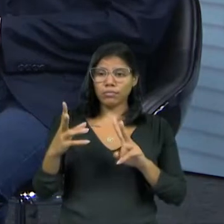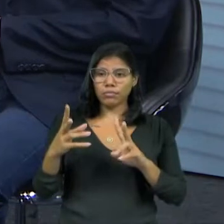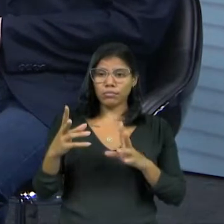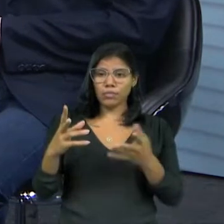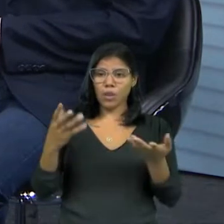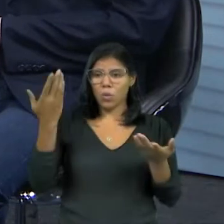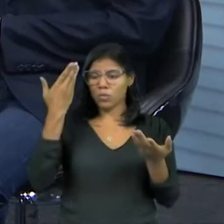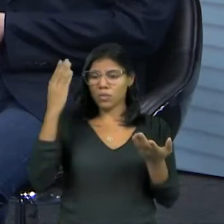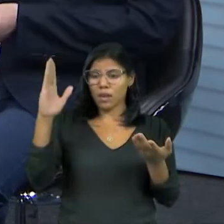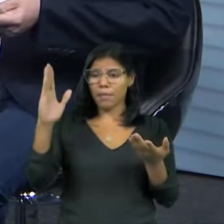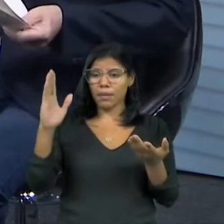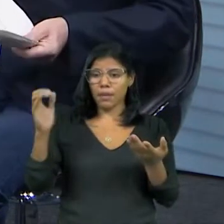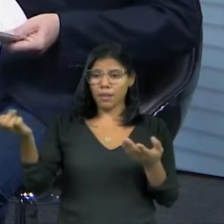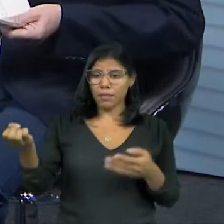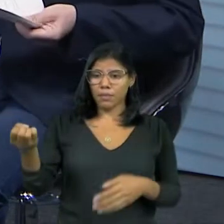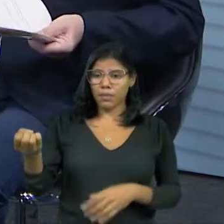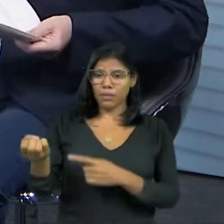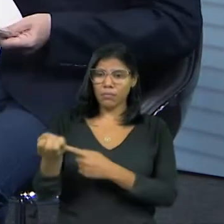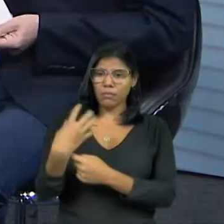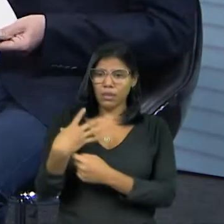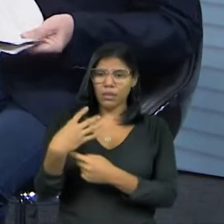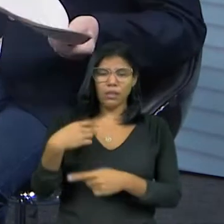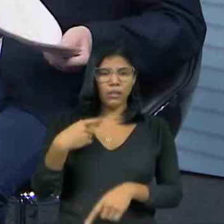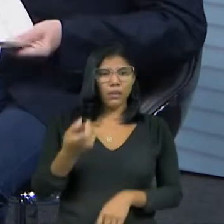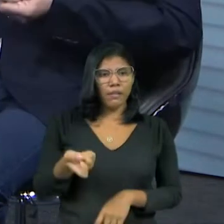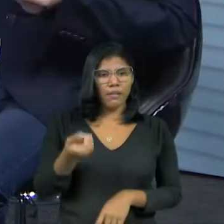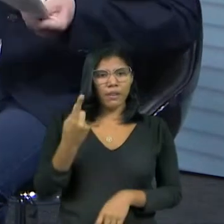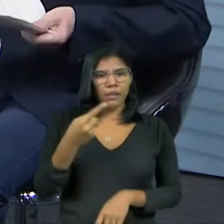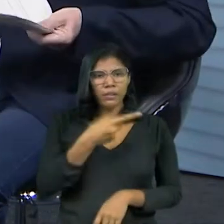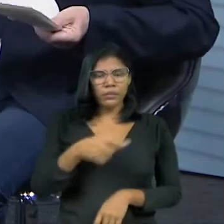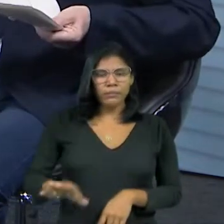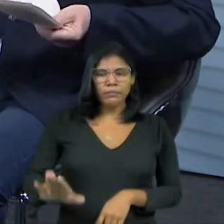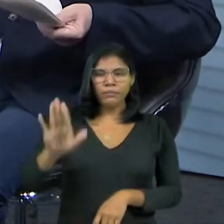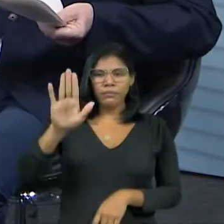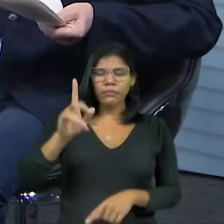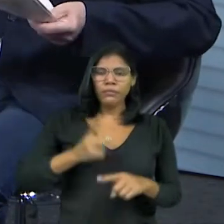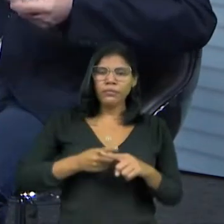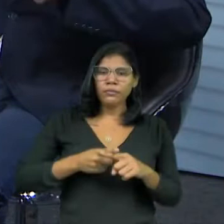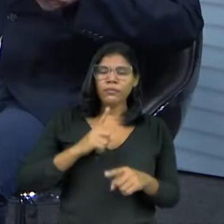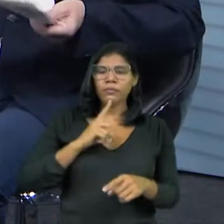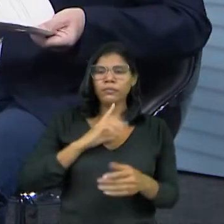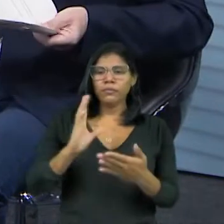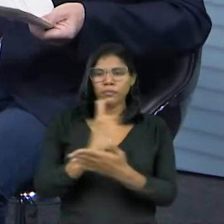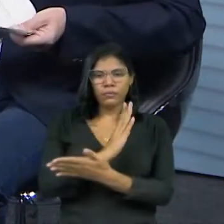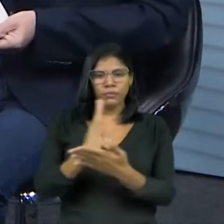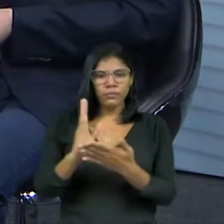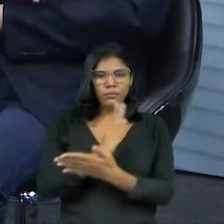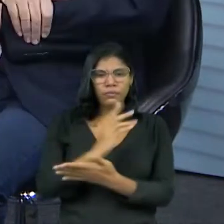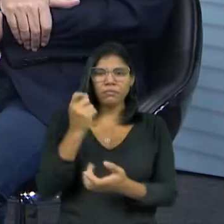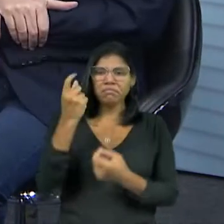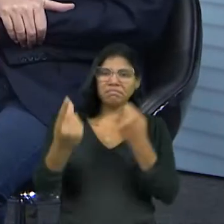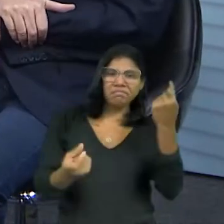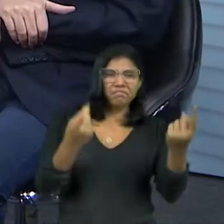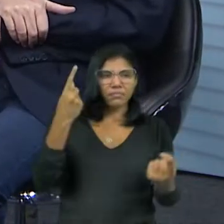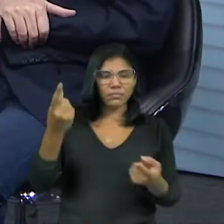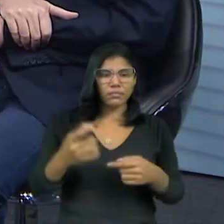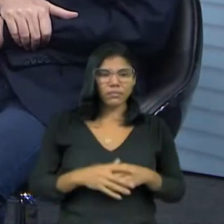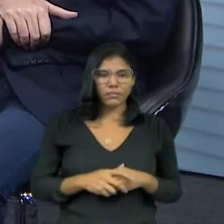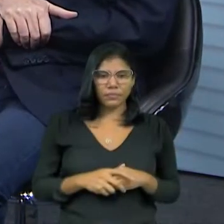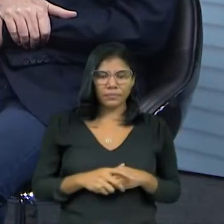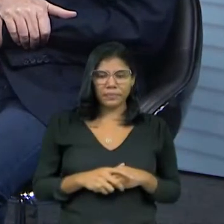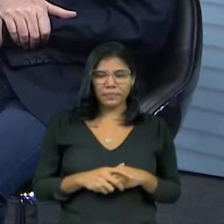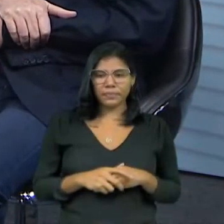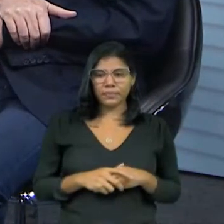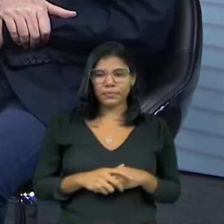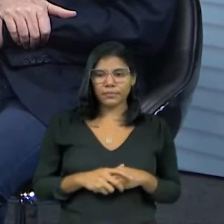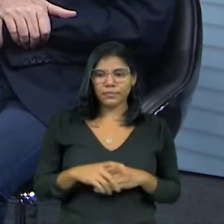candidato. A gente recebe legal porque você vai, pelo menos, sabendo que fulano é candidato. Porque tem aqueles candidatos que toda eleição aparece, né? Isso, é. Os candidatos